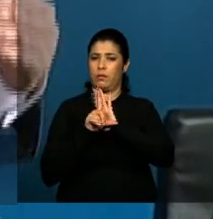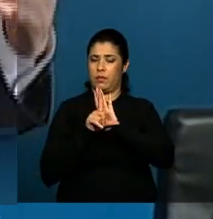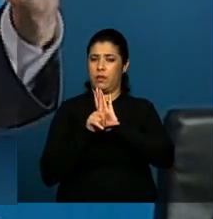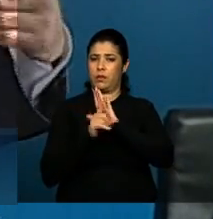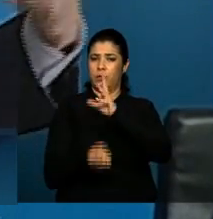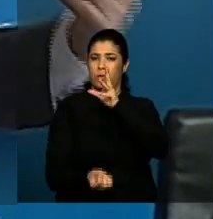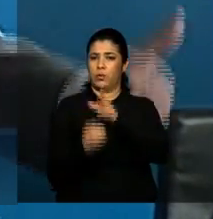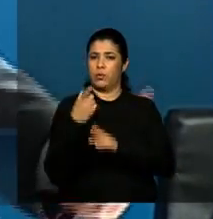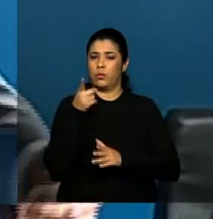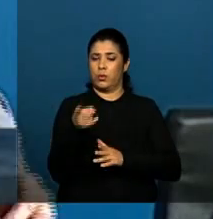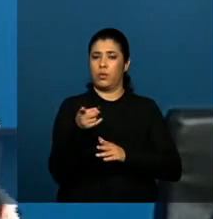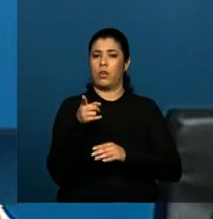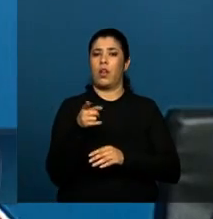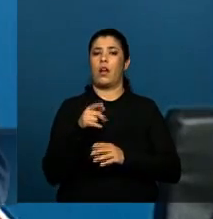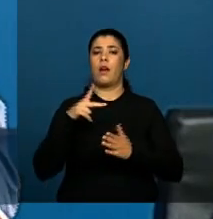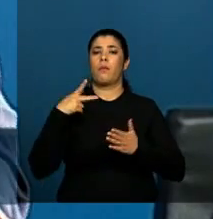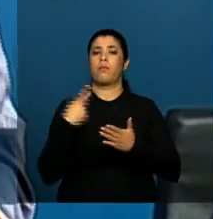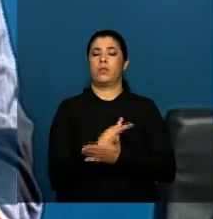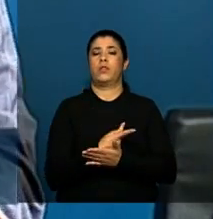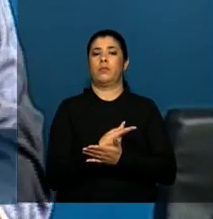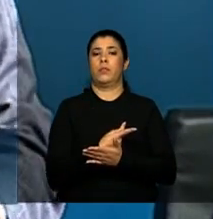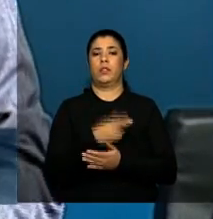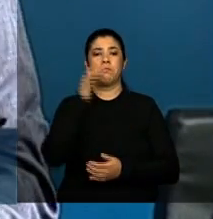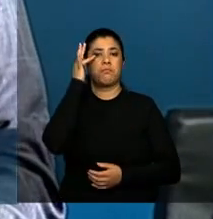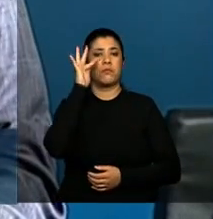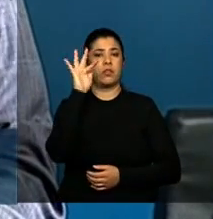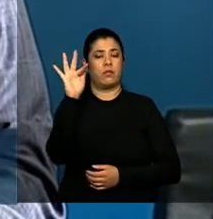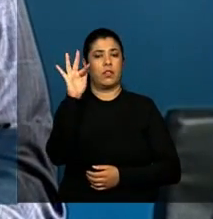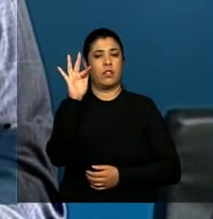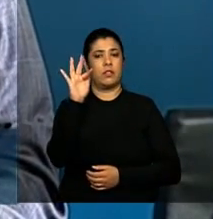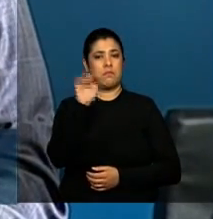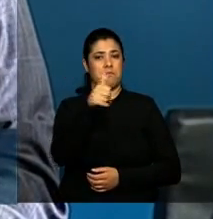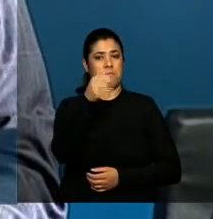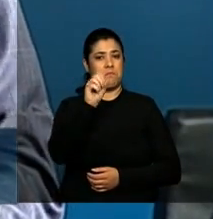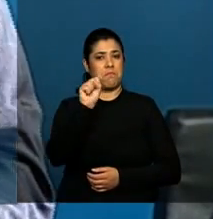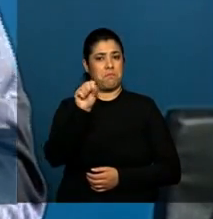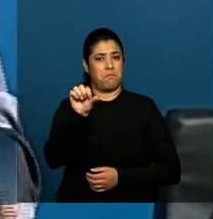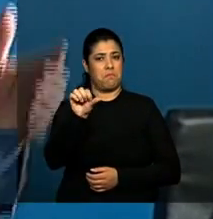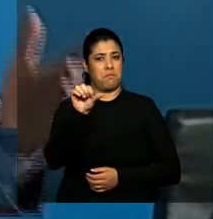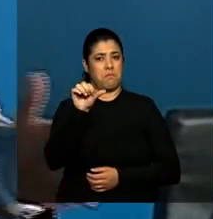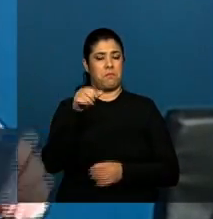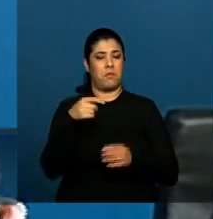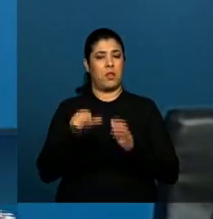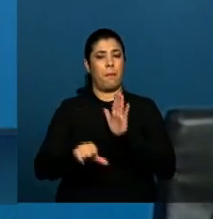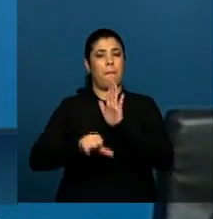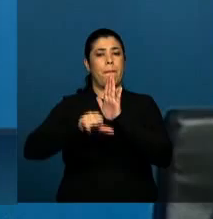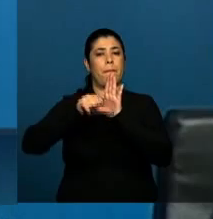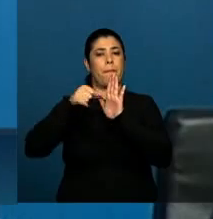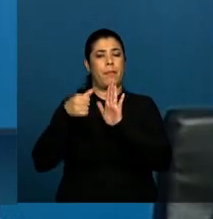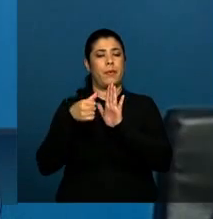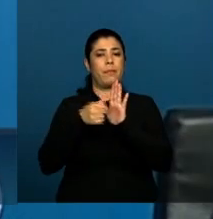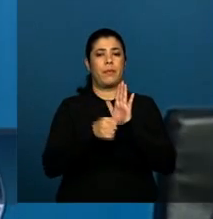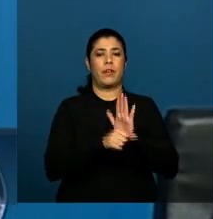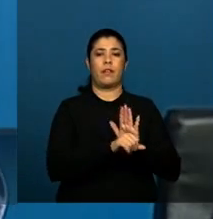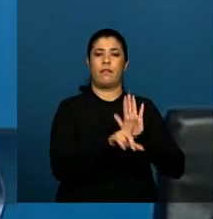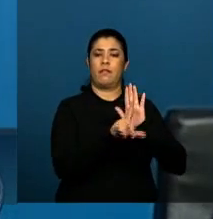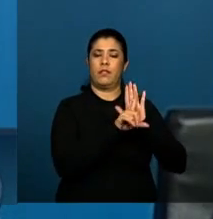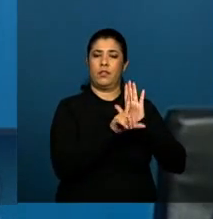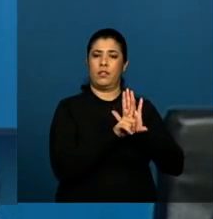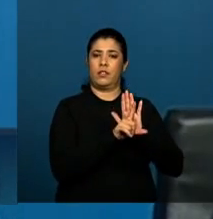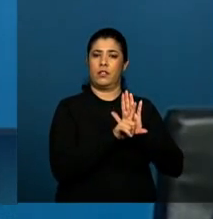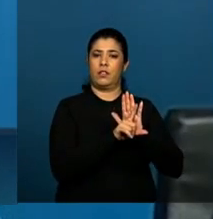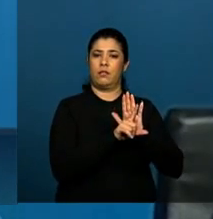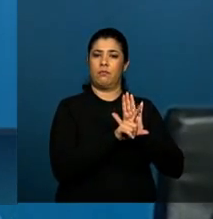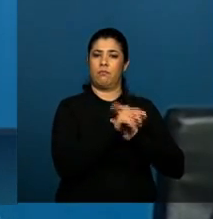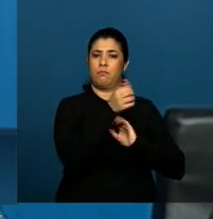daquele código. Inclusive, a própria Codificação Civil Brasileira, a primeira, de 1916, teve